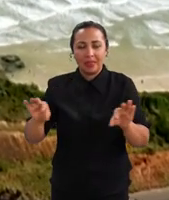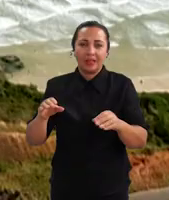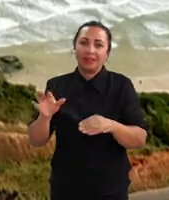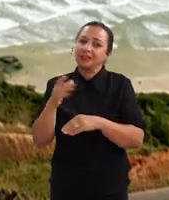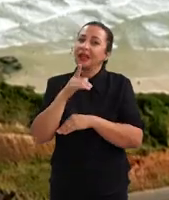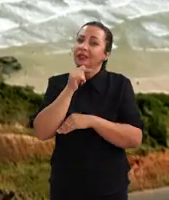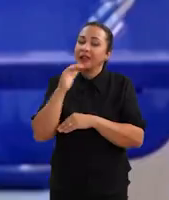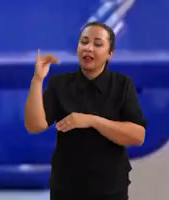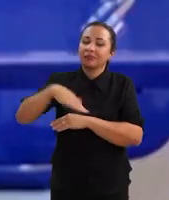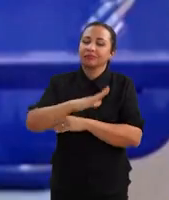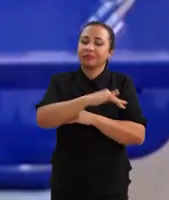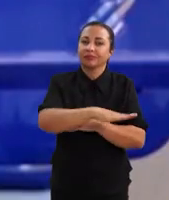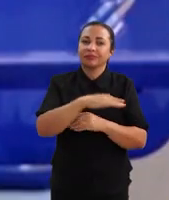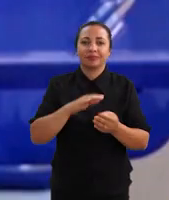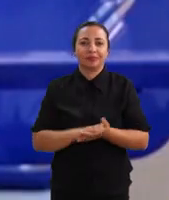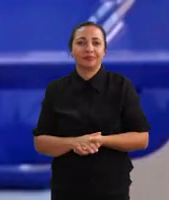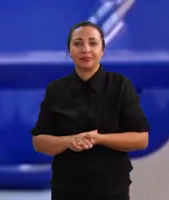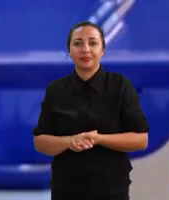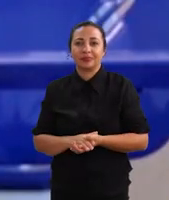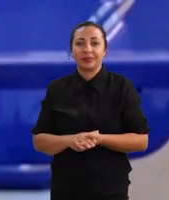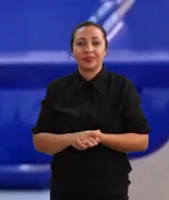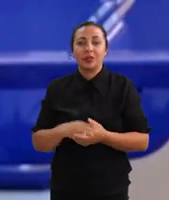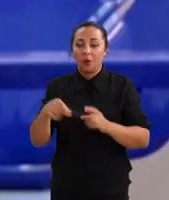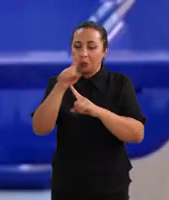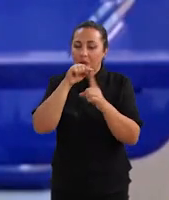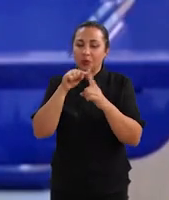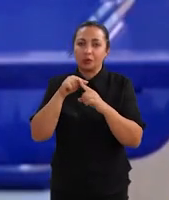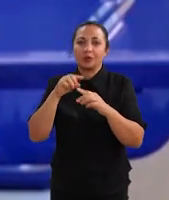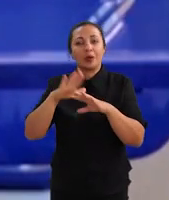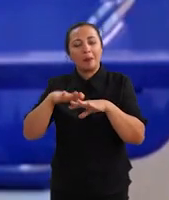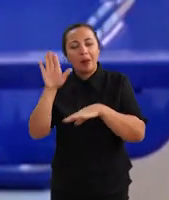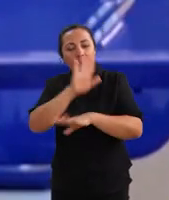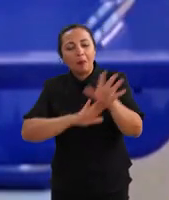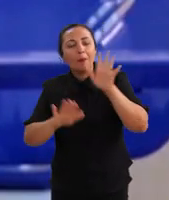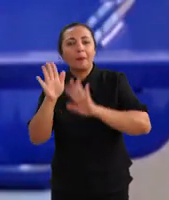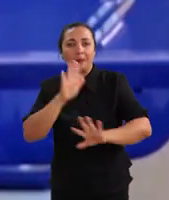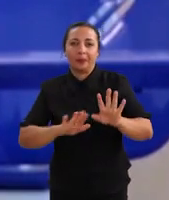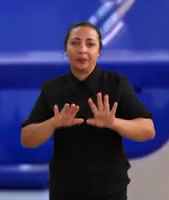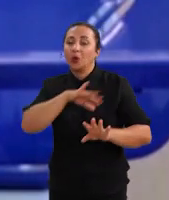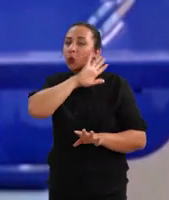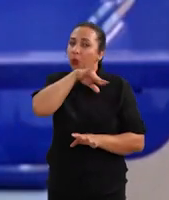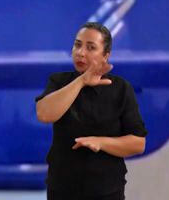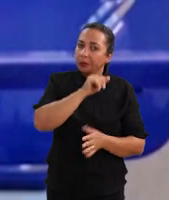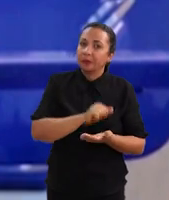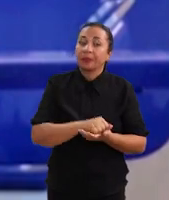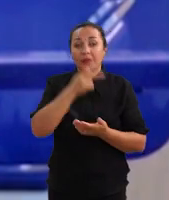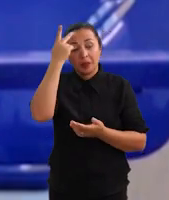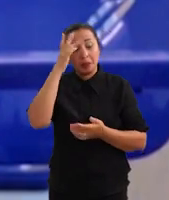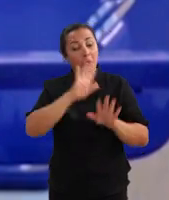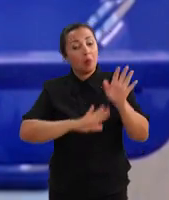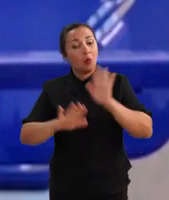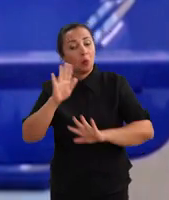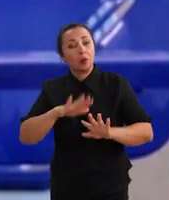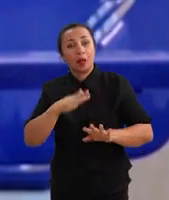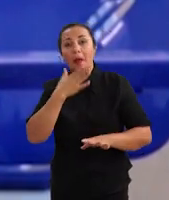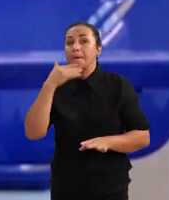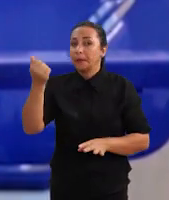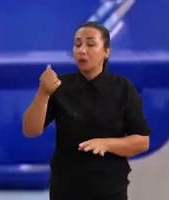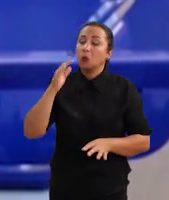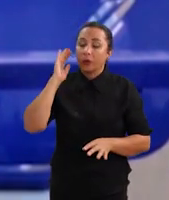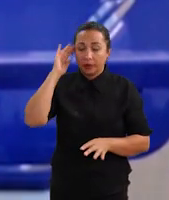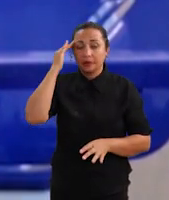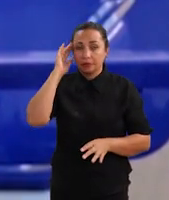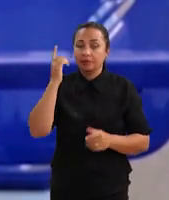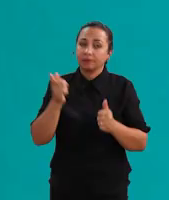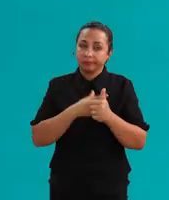O objetivo principal é a conservação da espécie, né? E para conservar, nada melhor do que você